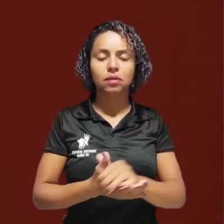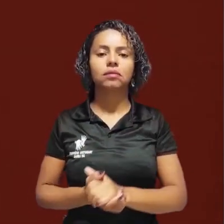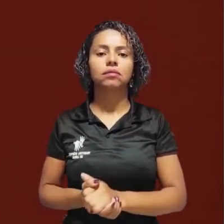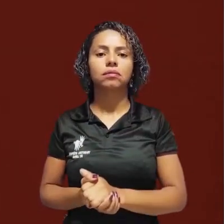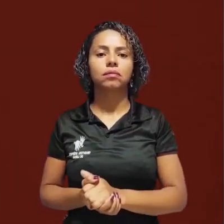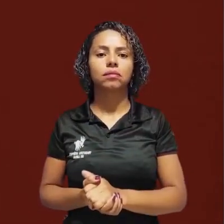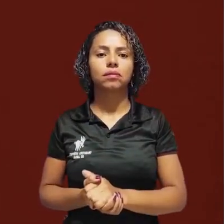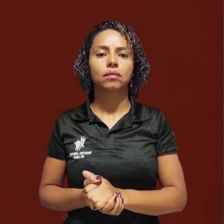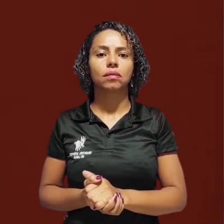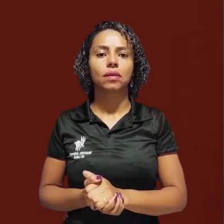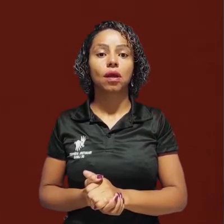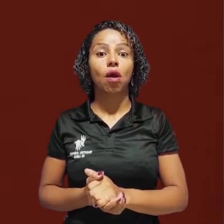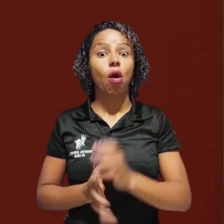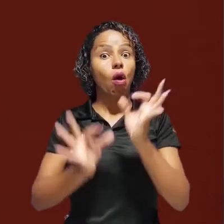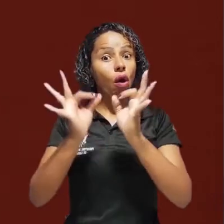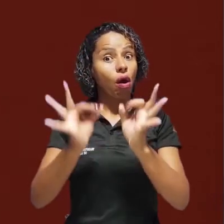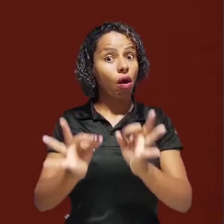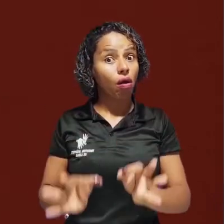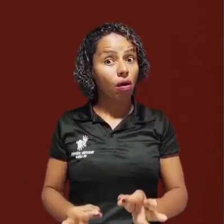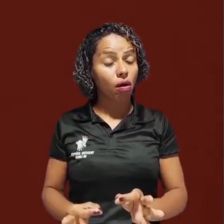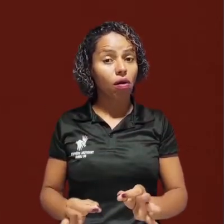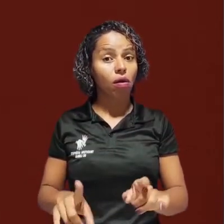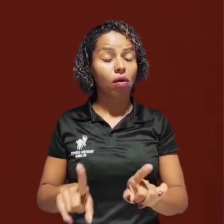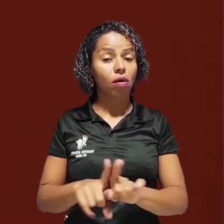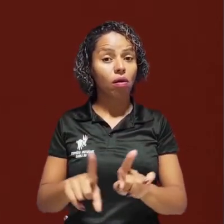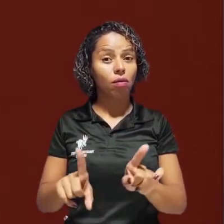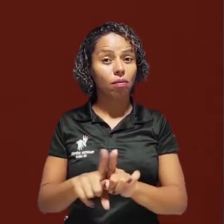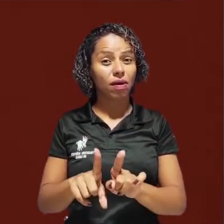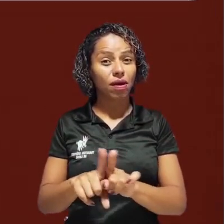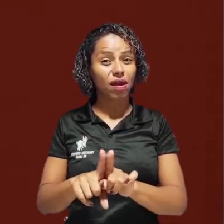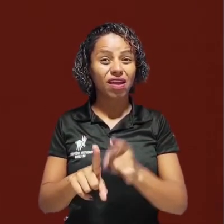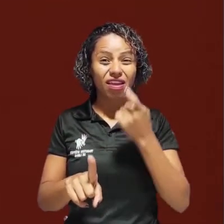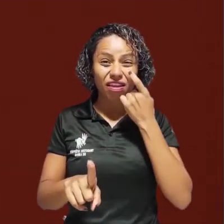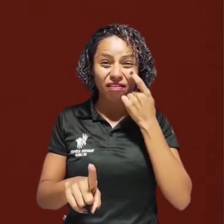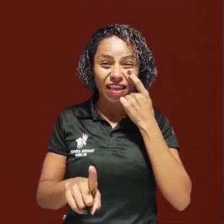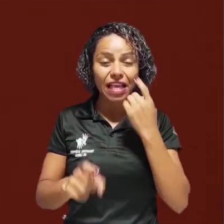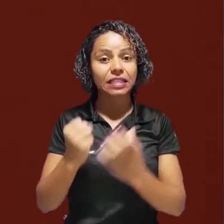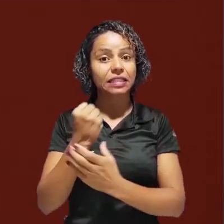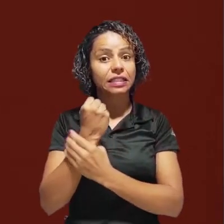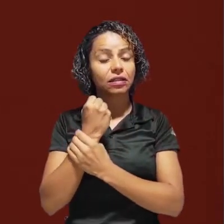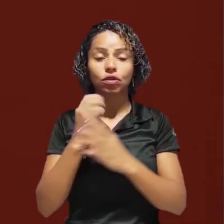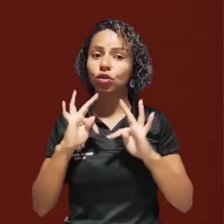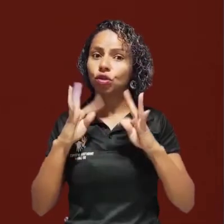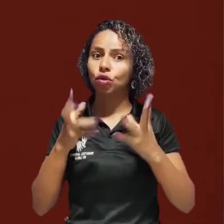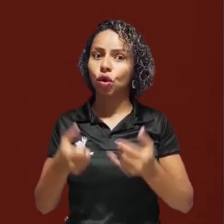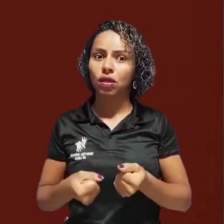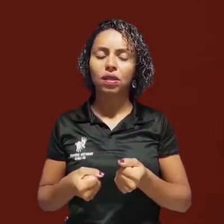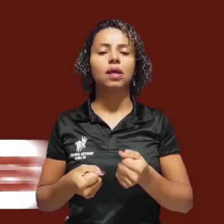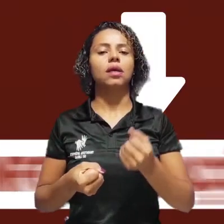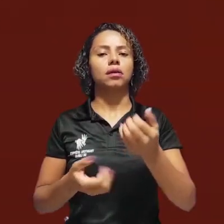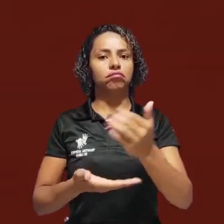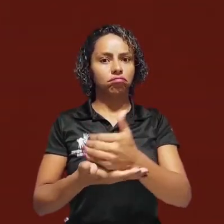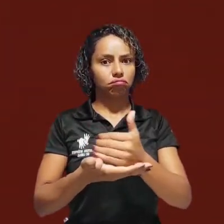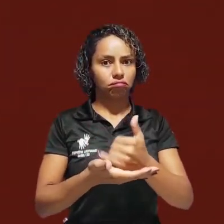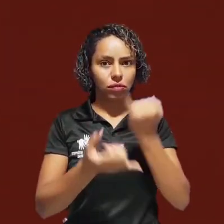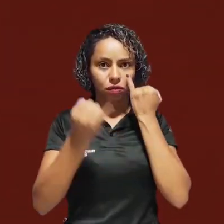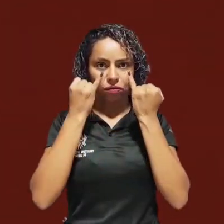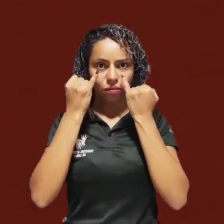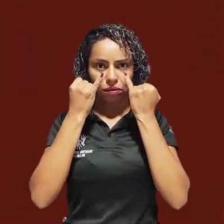definindo como vai ser o registro, a organização e o armazenamento dessas informações 2.